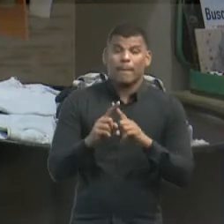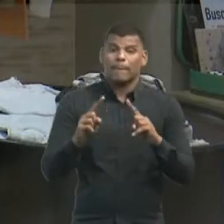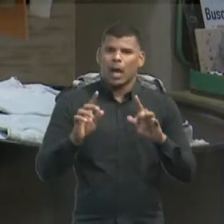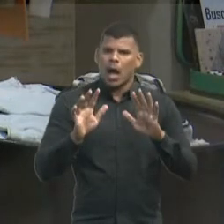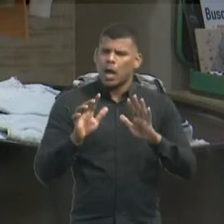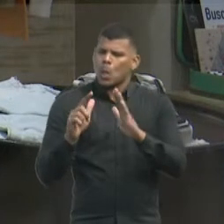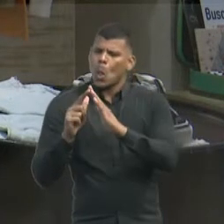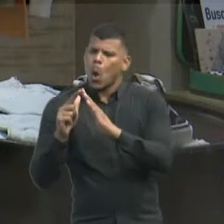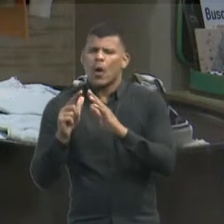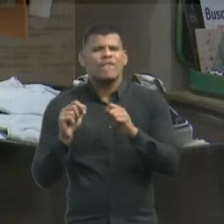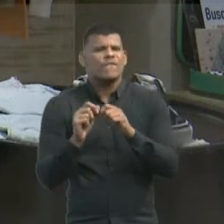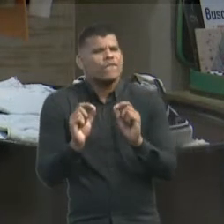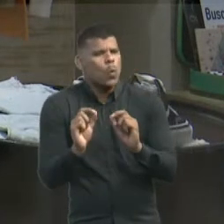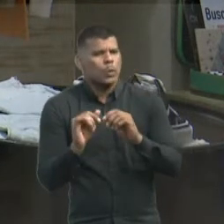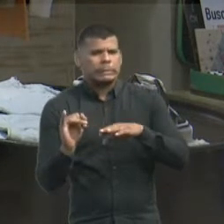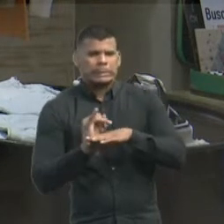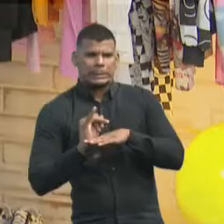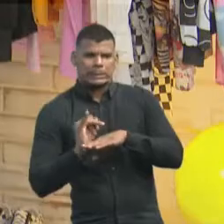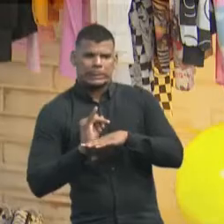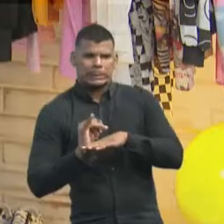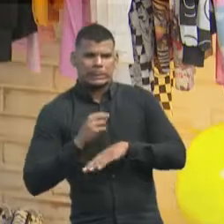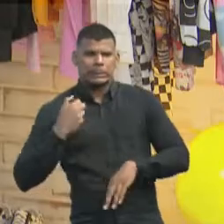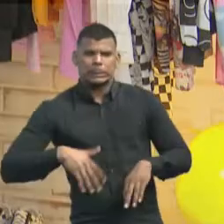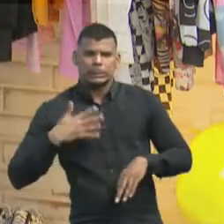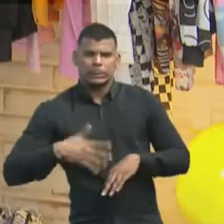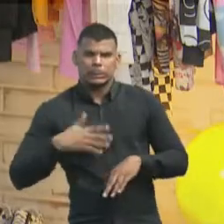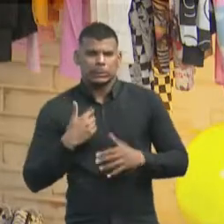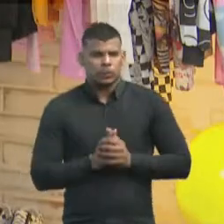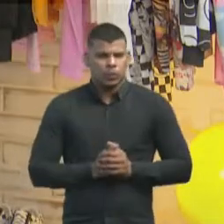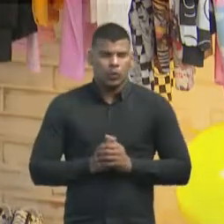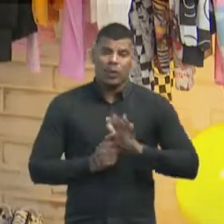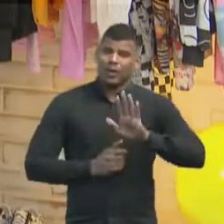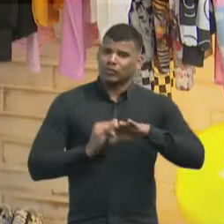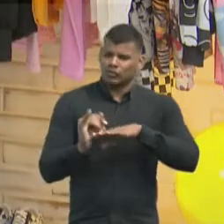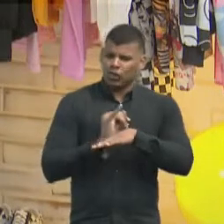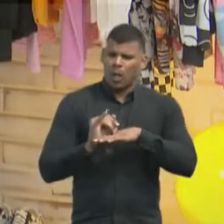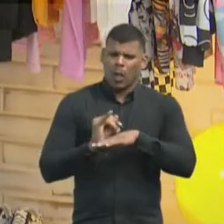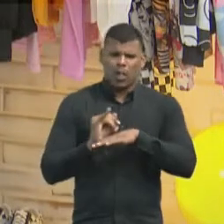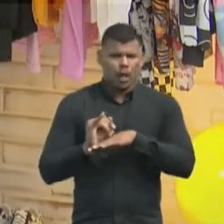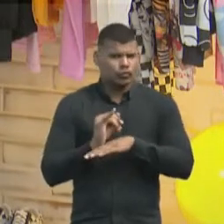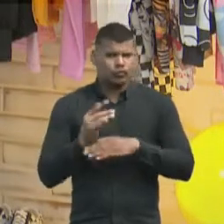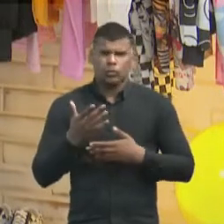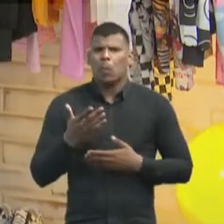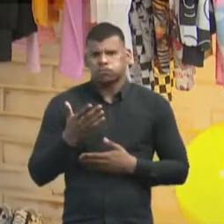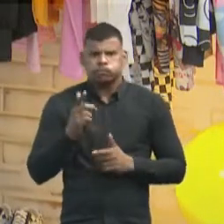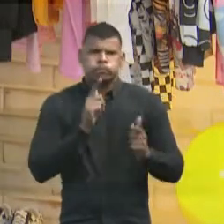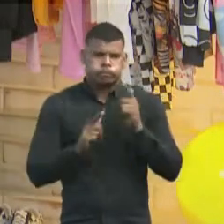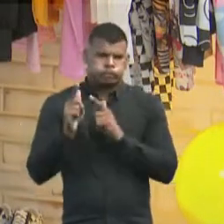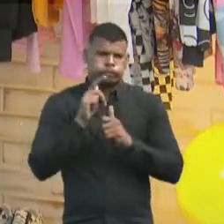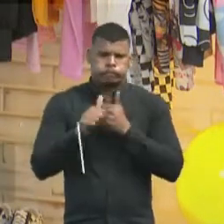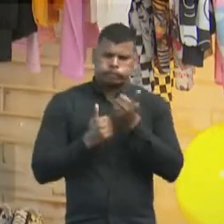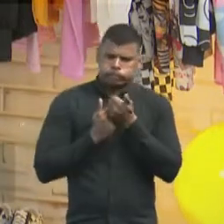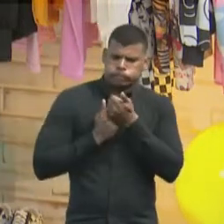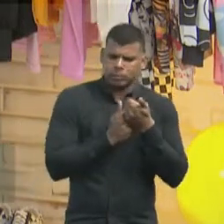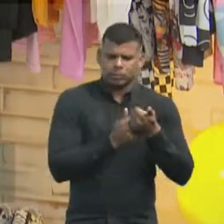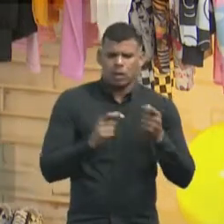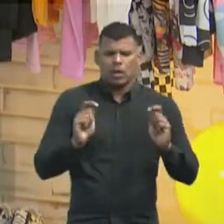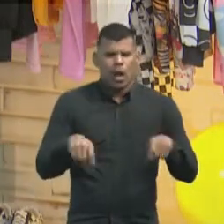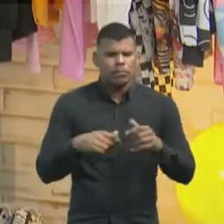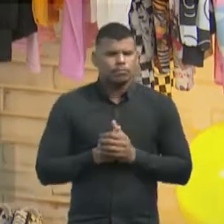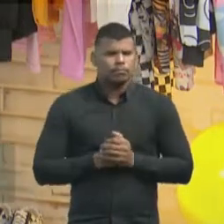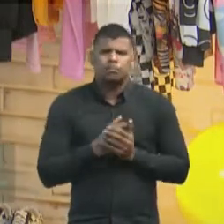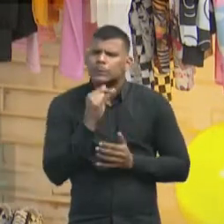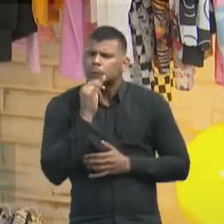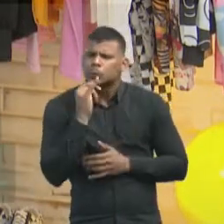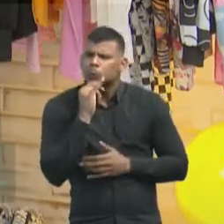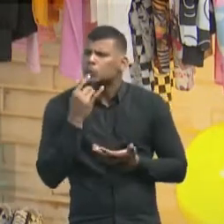dificuldades com muita criatividade. Algumas estratégias ajudaram bastante a gente para enfrentar isso. Primeiro, entender o que o público